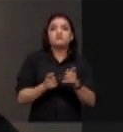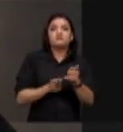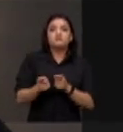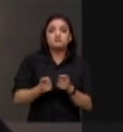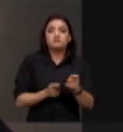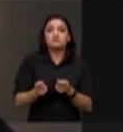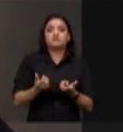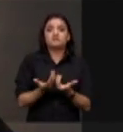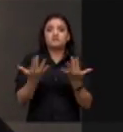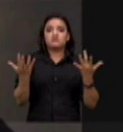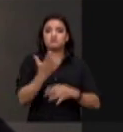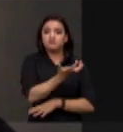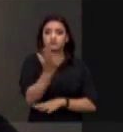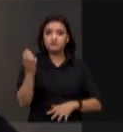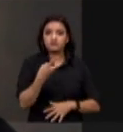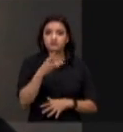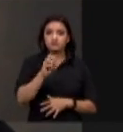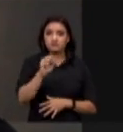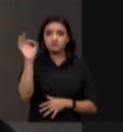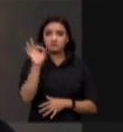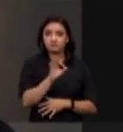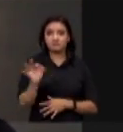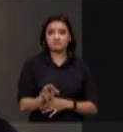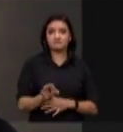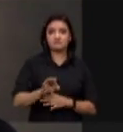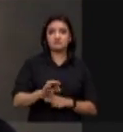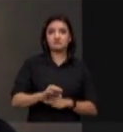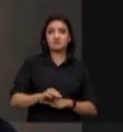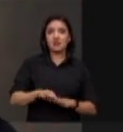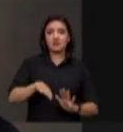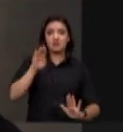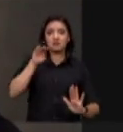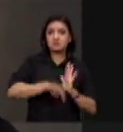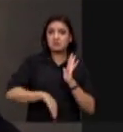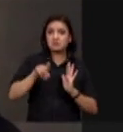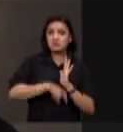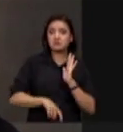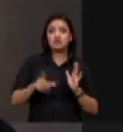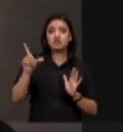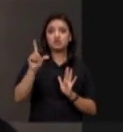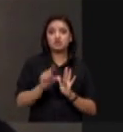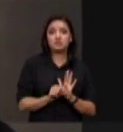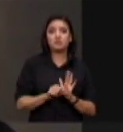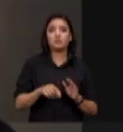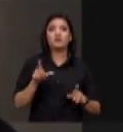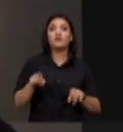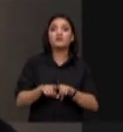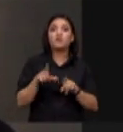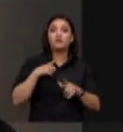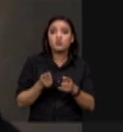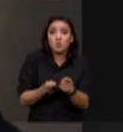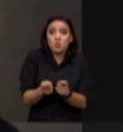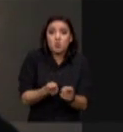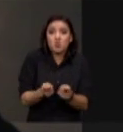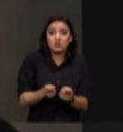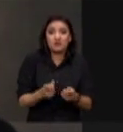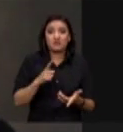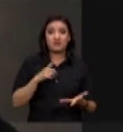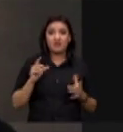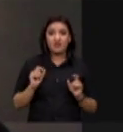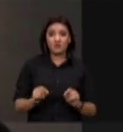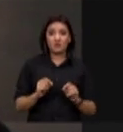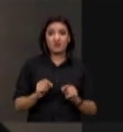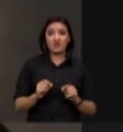florestais em 38%, só que não ficou apenas no corte. O que soprou foi todo o conscienciado. É morte por